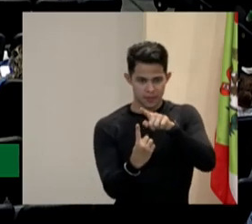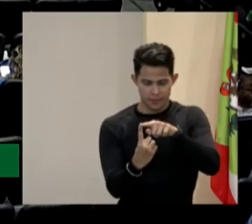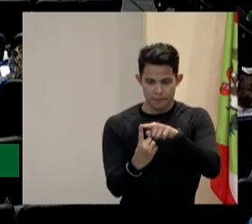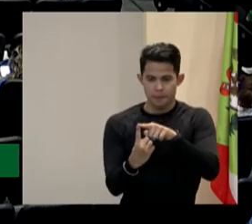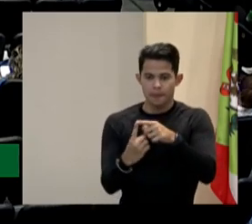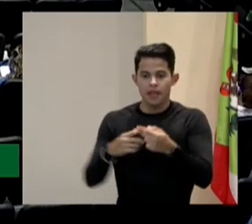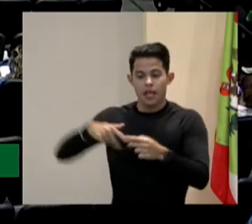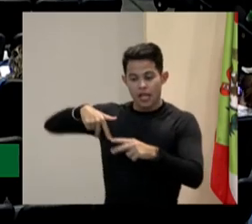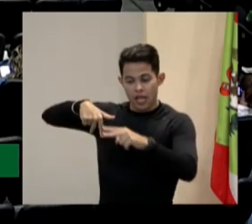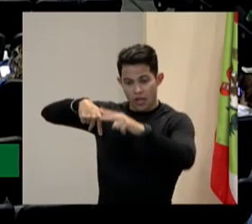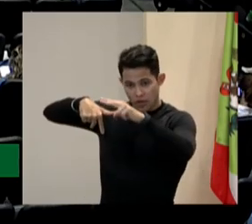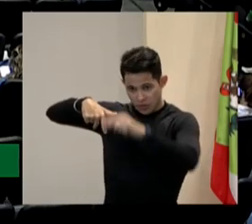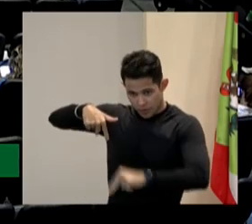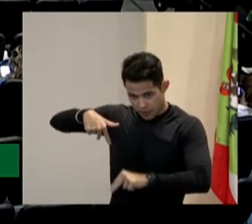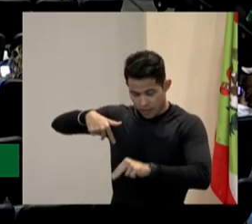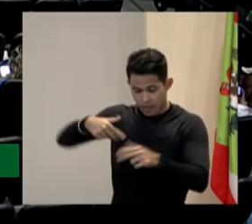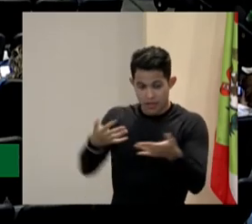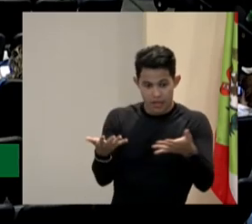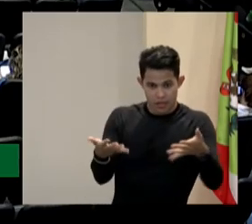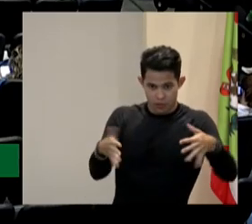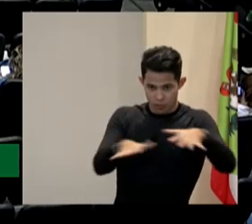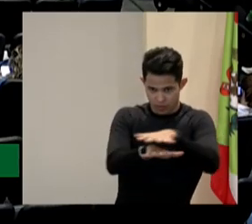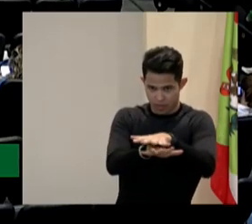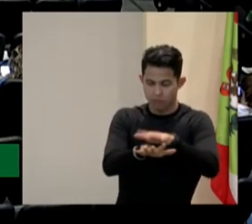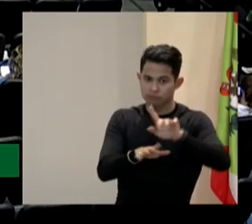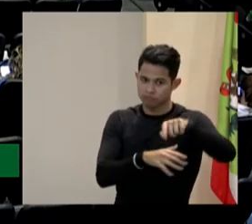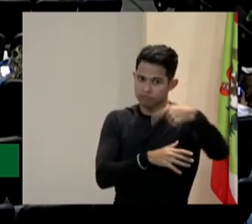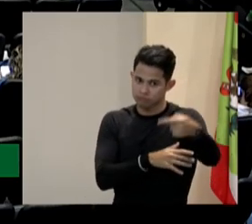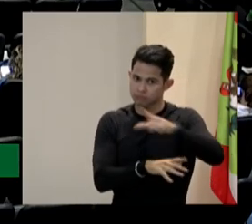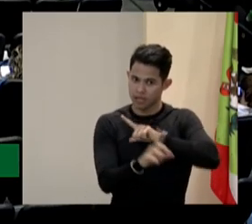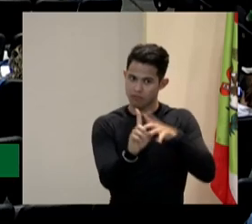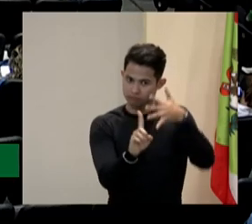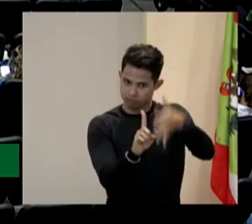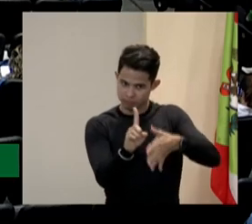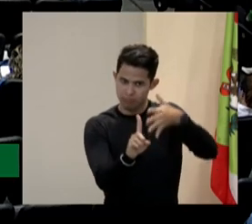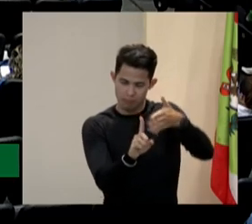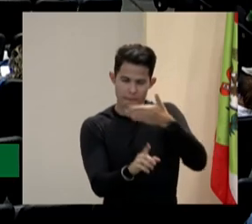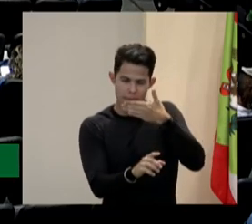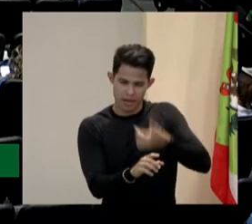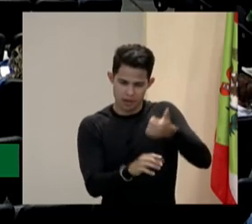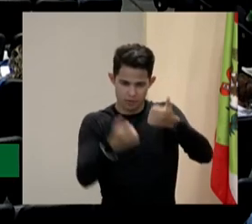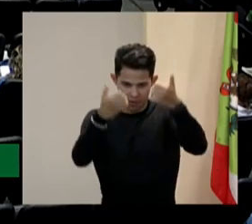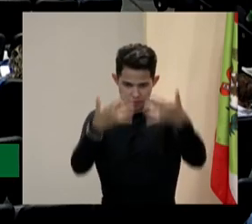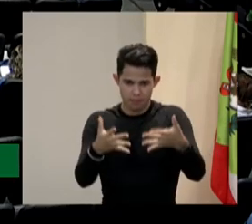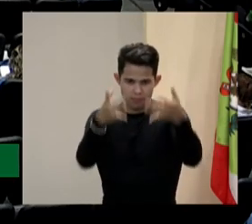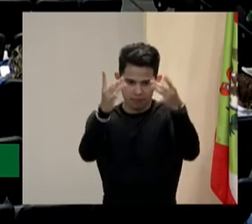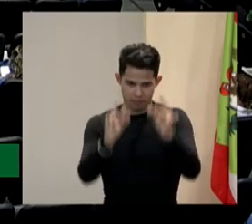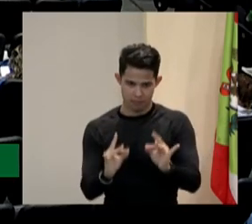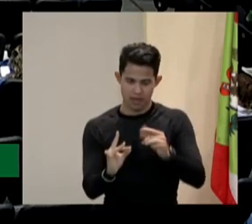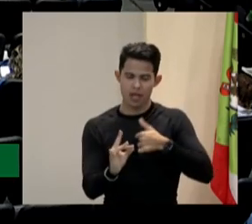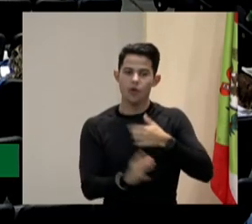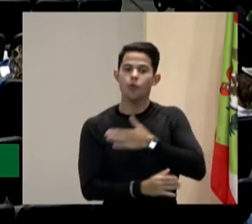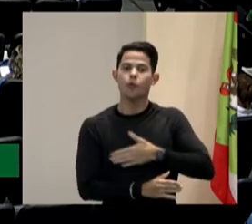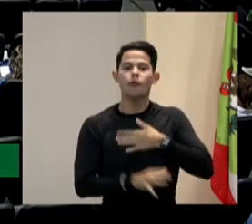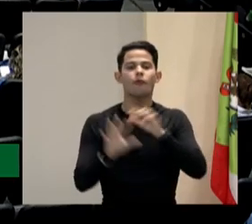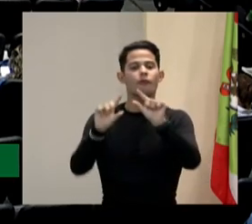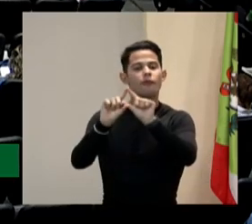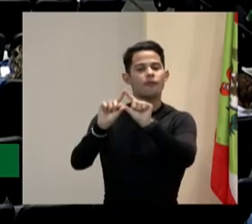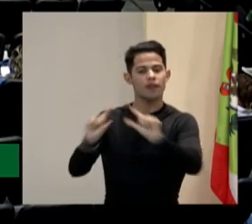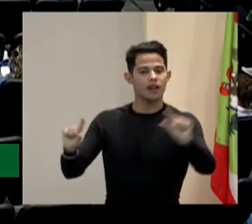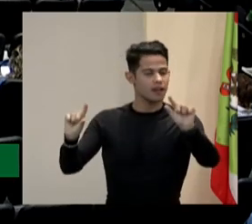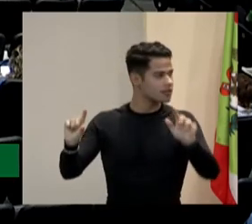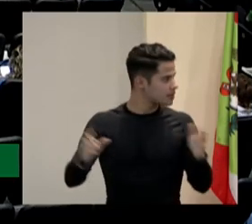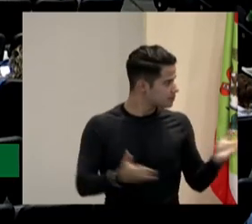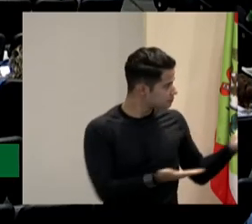diversidade e inclusão, vai ter até uma palestra sobre isso, e eu achei legal que daí linkou, eu sempre abro com essa frase. Não